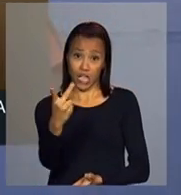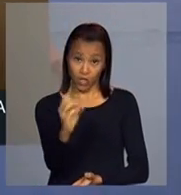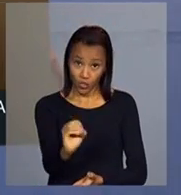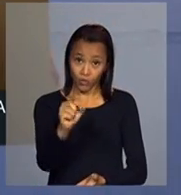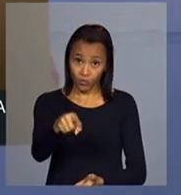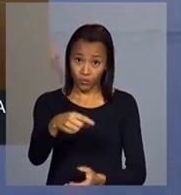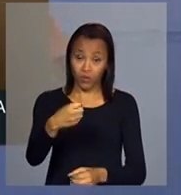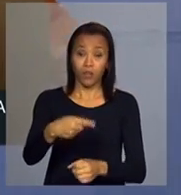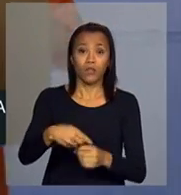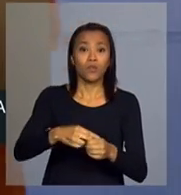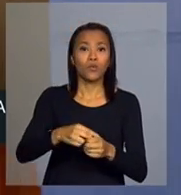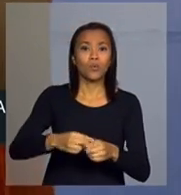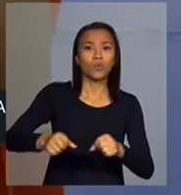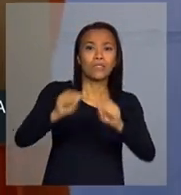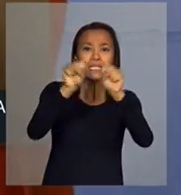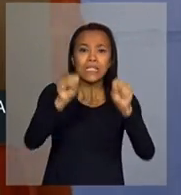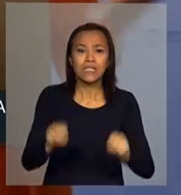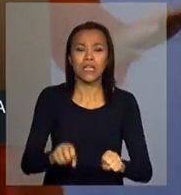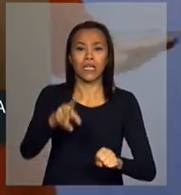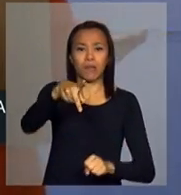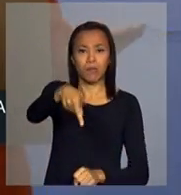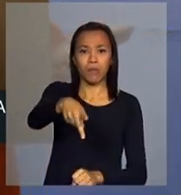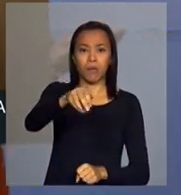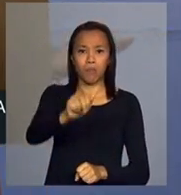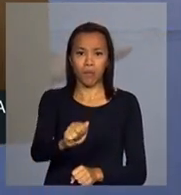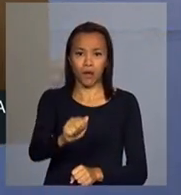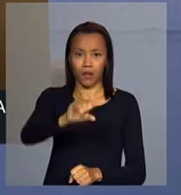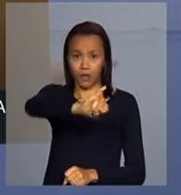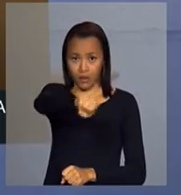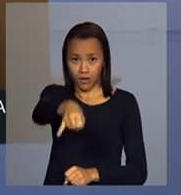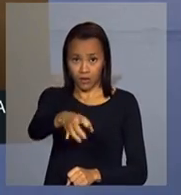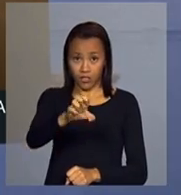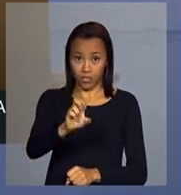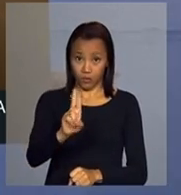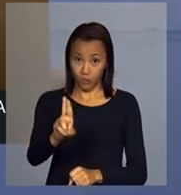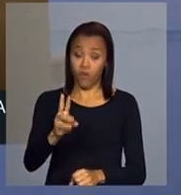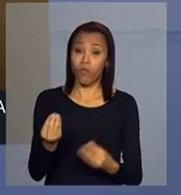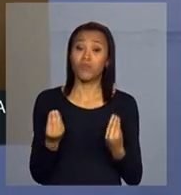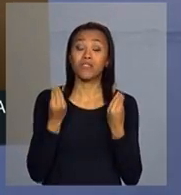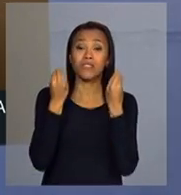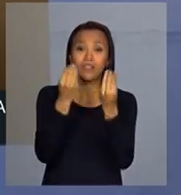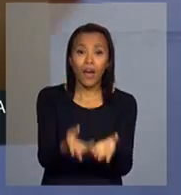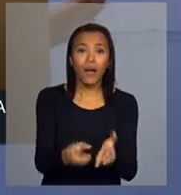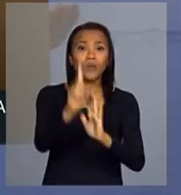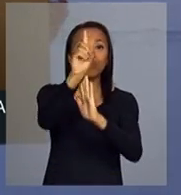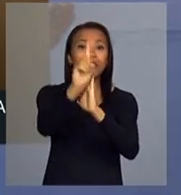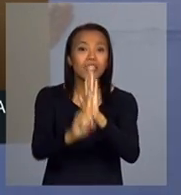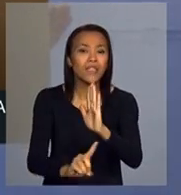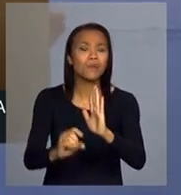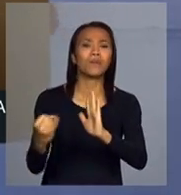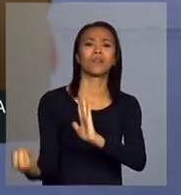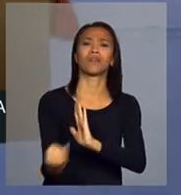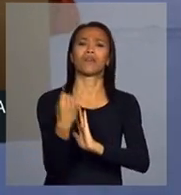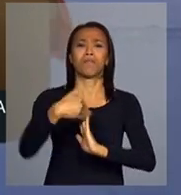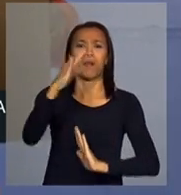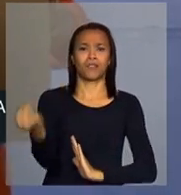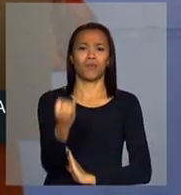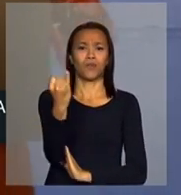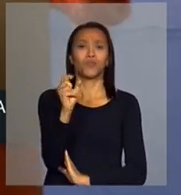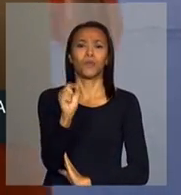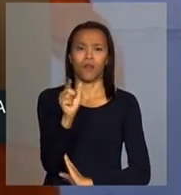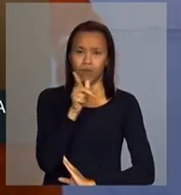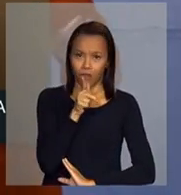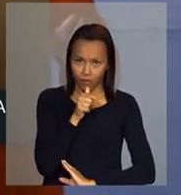Nós vamos garantir aqui um direito dos mais sagrados, a água. E